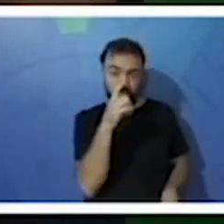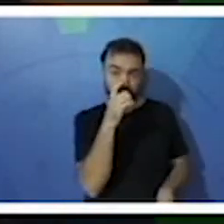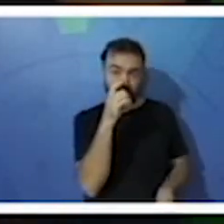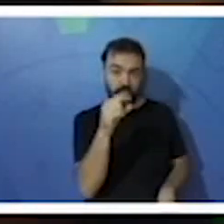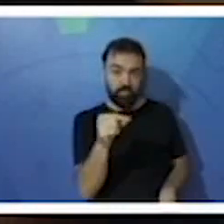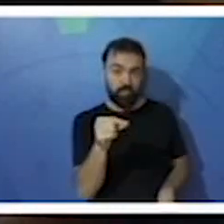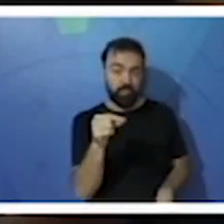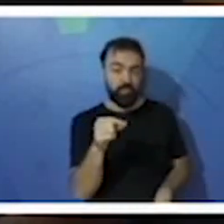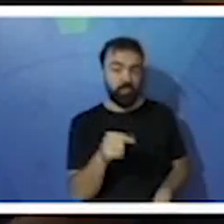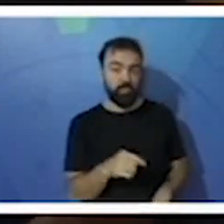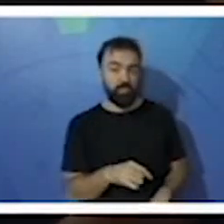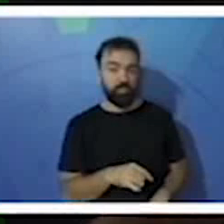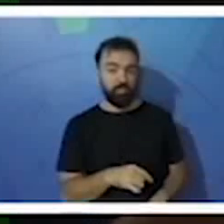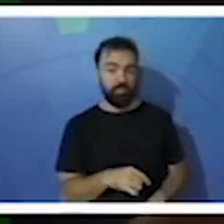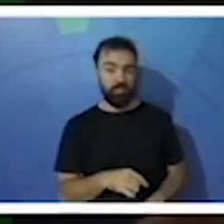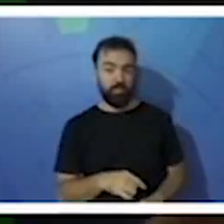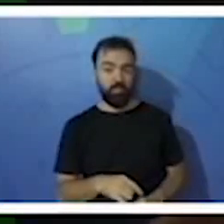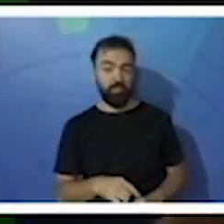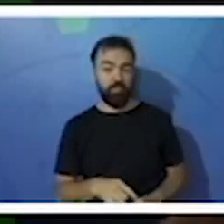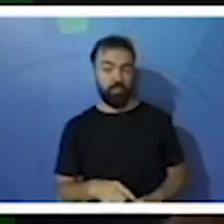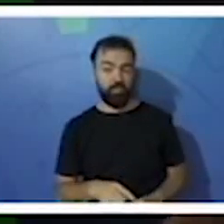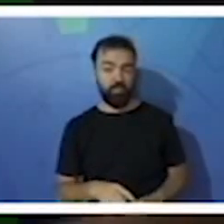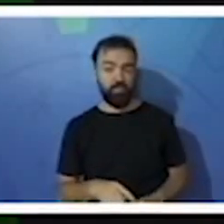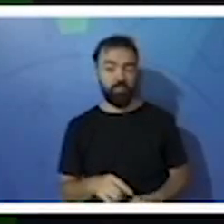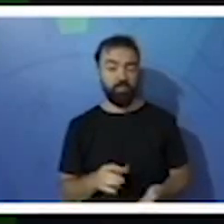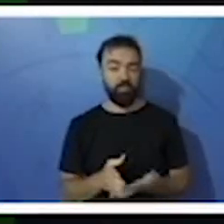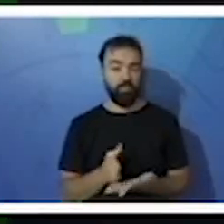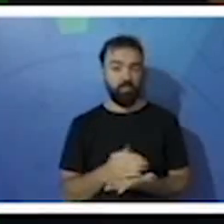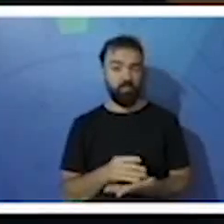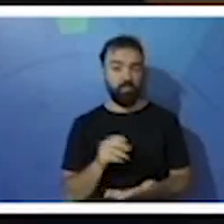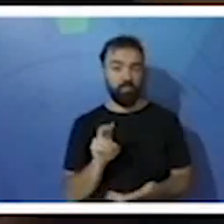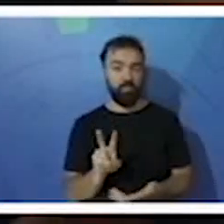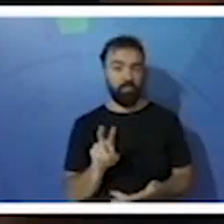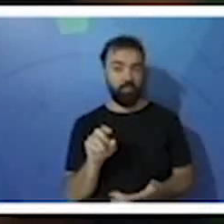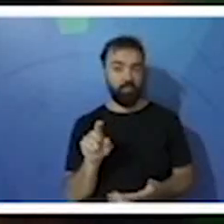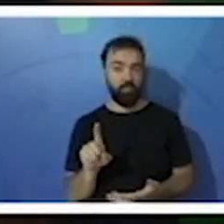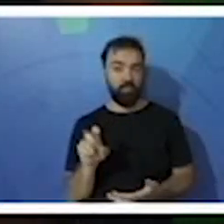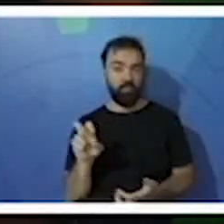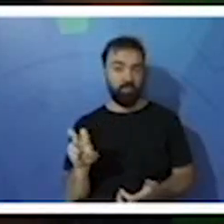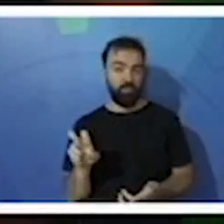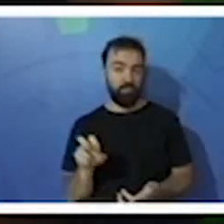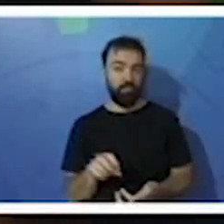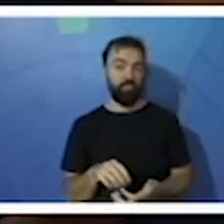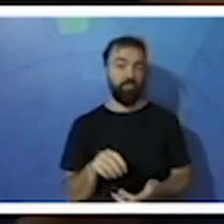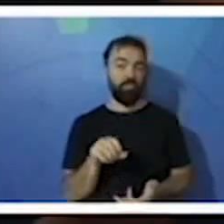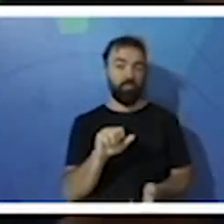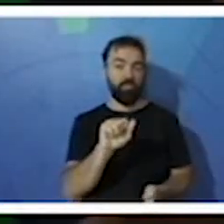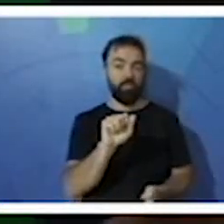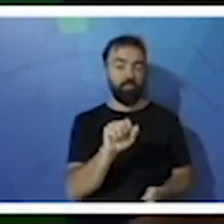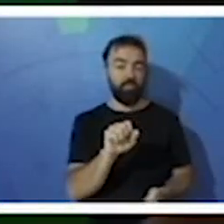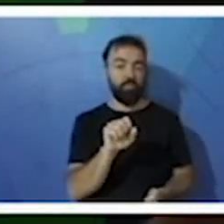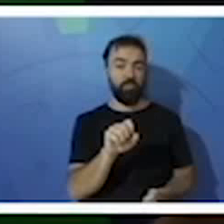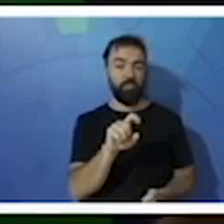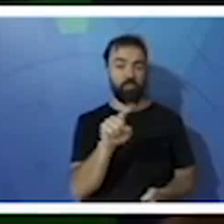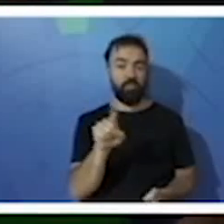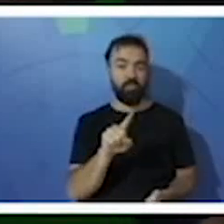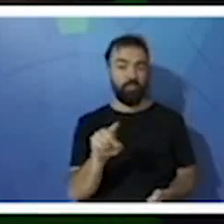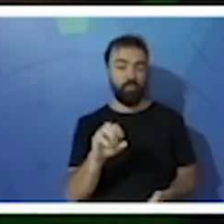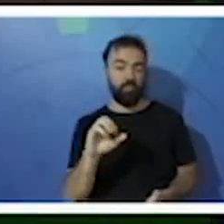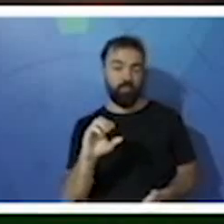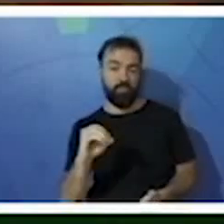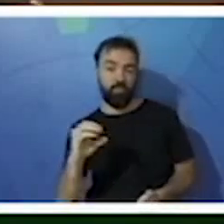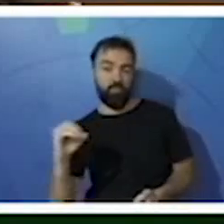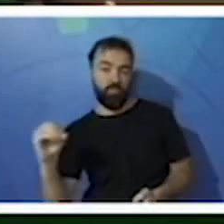No zoológico, página, perdão, página 215. No zoológico, a turma do